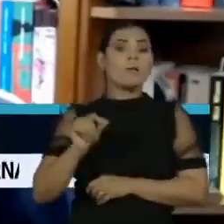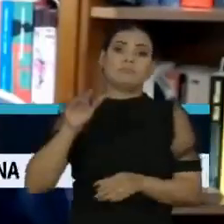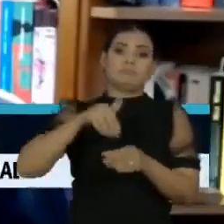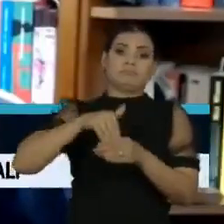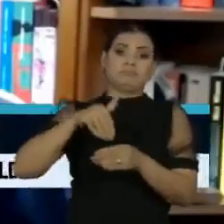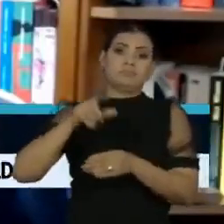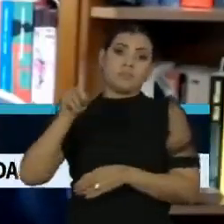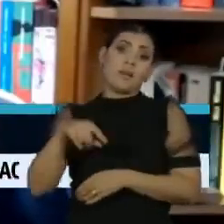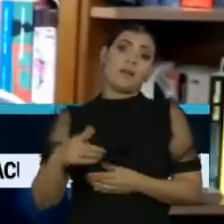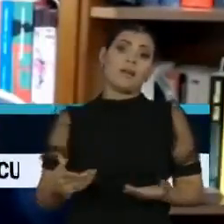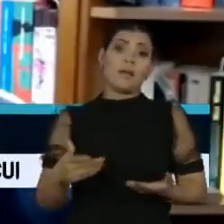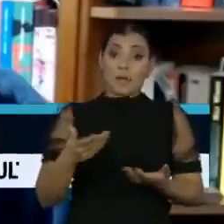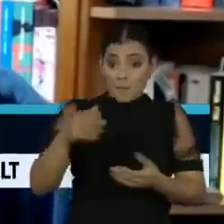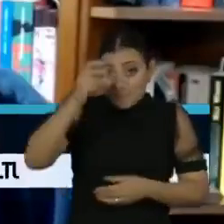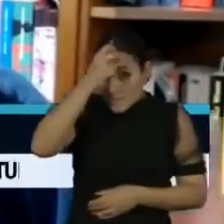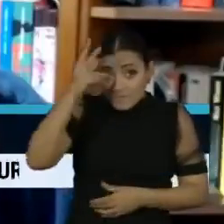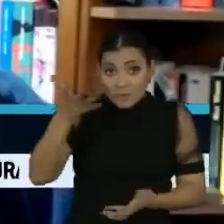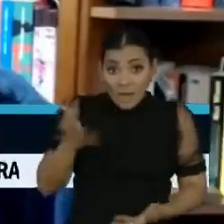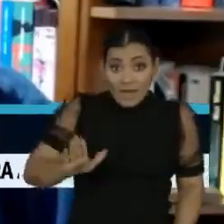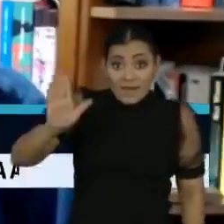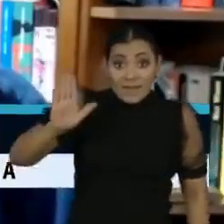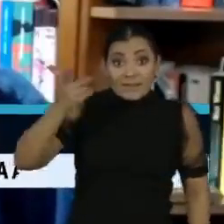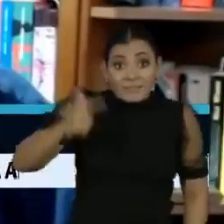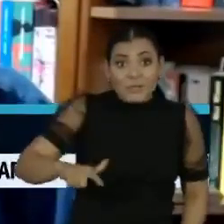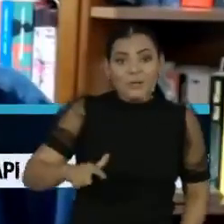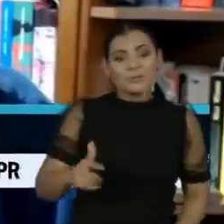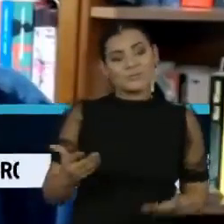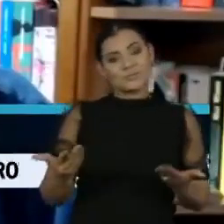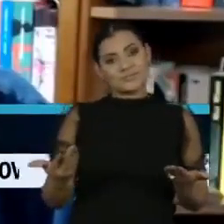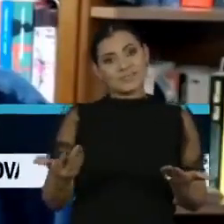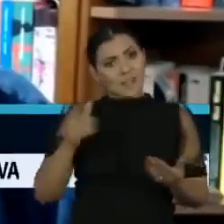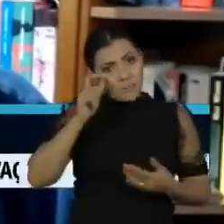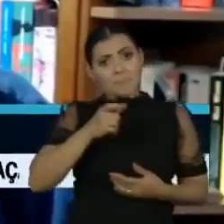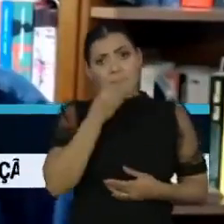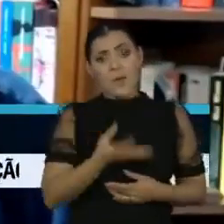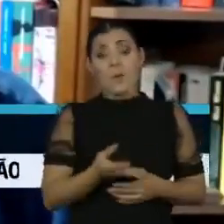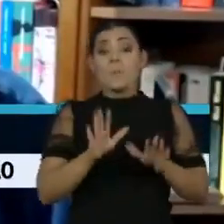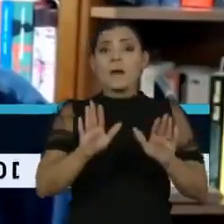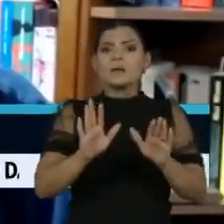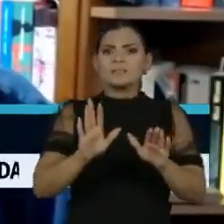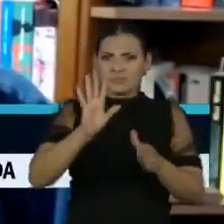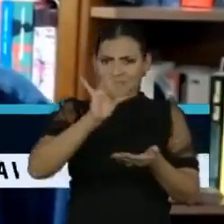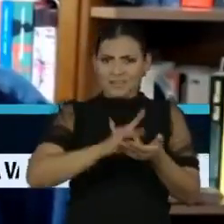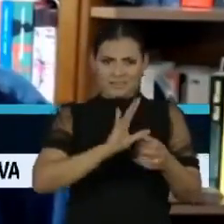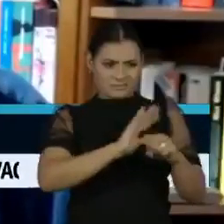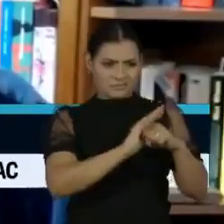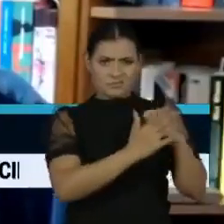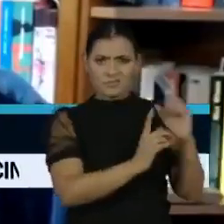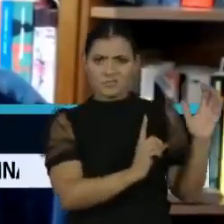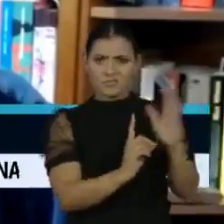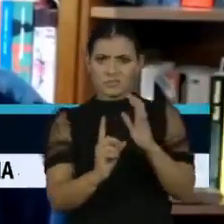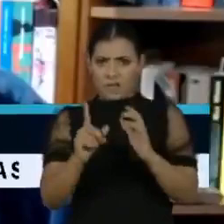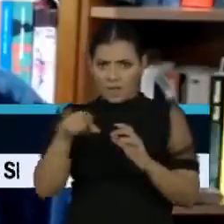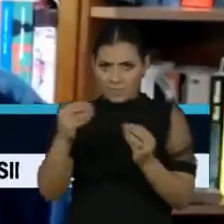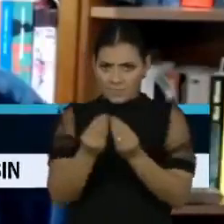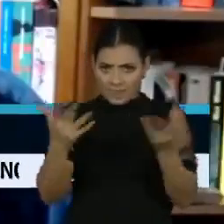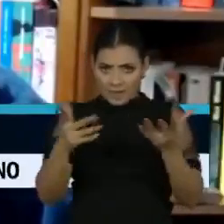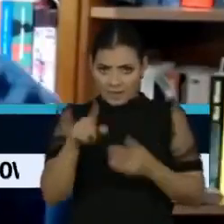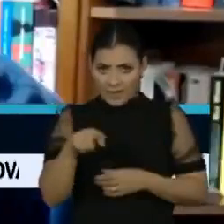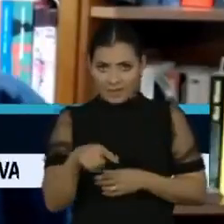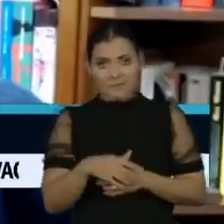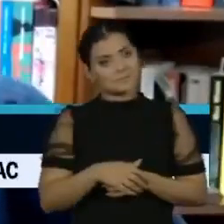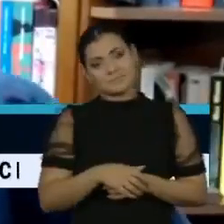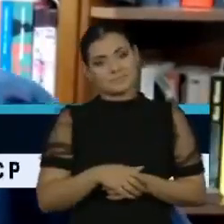eleitoral do prefeito que quer se reeleger. Agora, é também verdade que a pandemia não faz milagre. Se